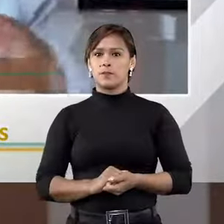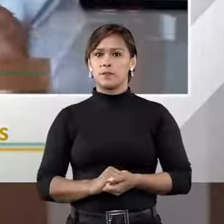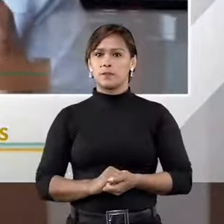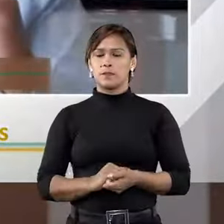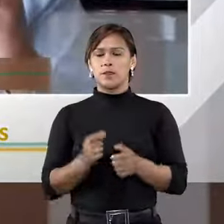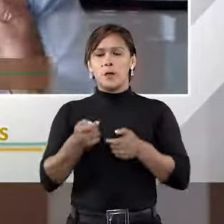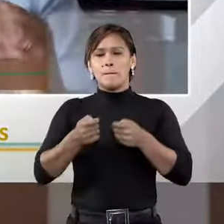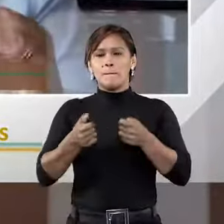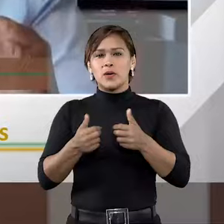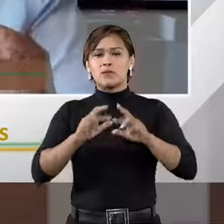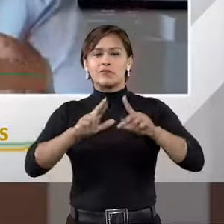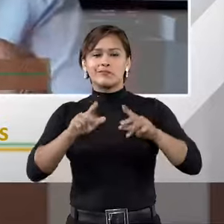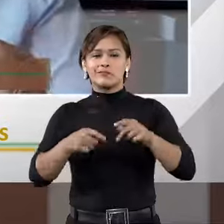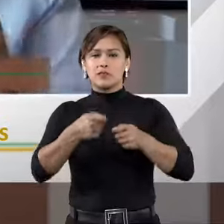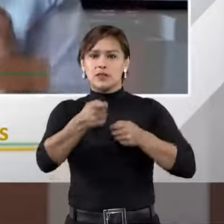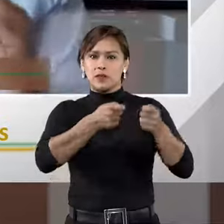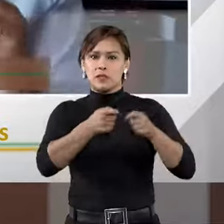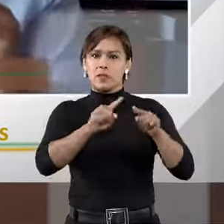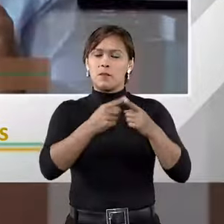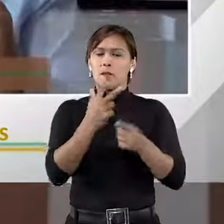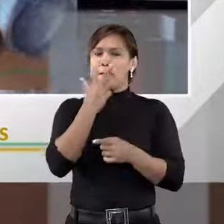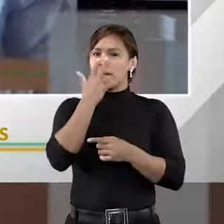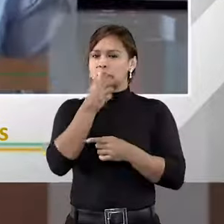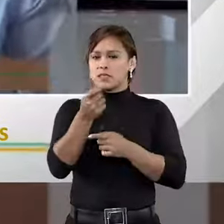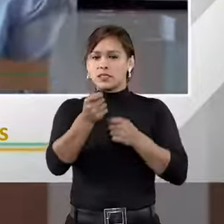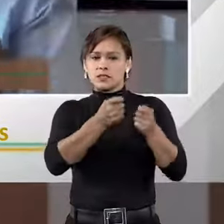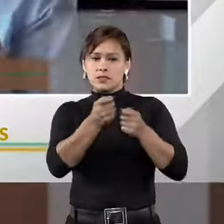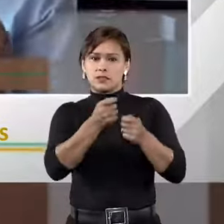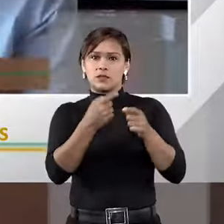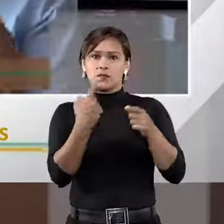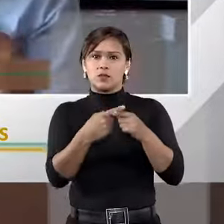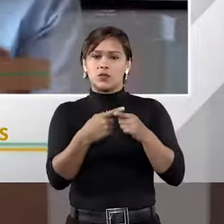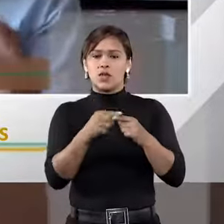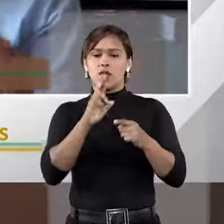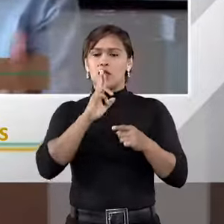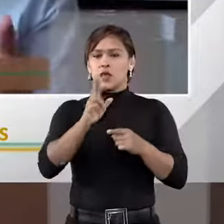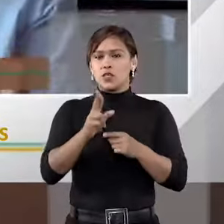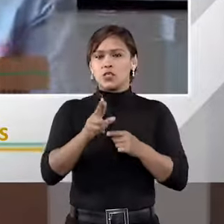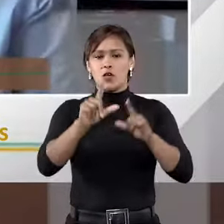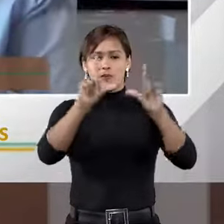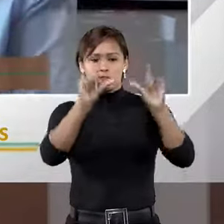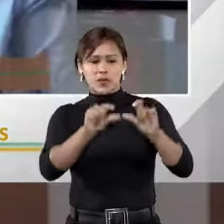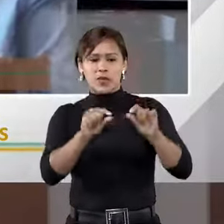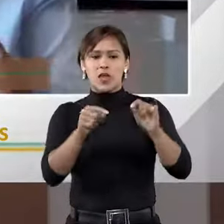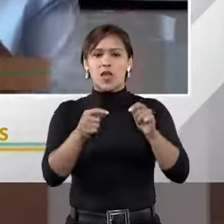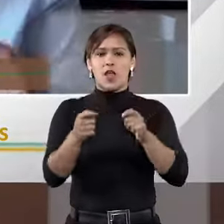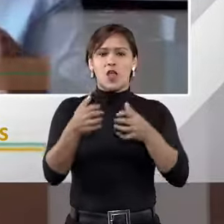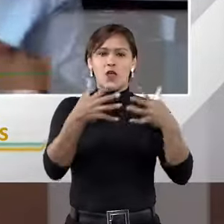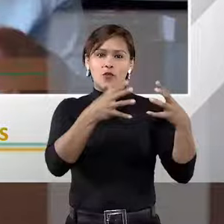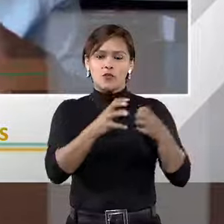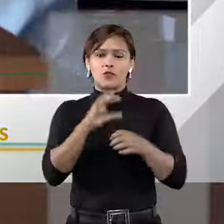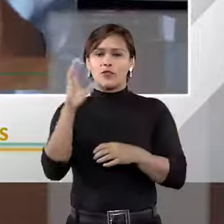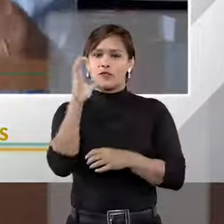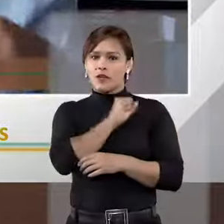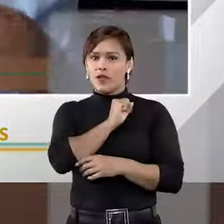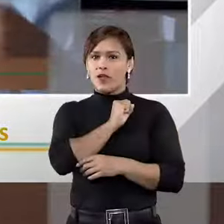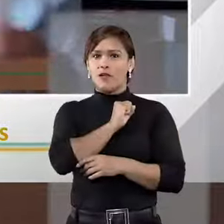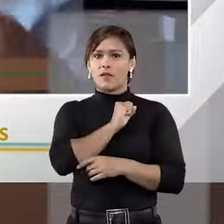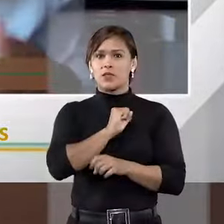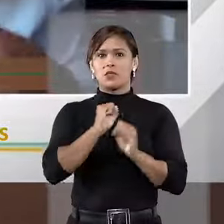pouco diferente da arbitragem, mas parecendo um pouco com a arbitragem, porque resolve pequenos conflitos sem... De forma mais rápida,